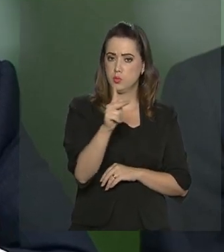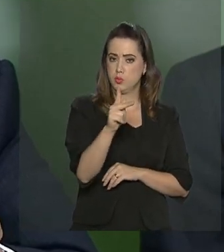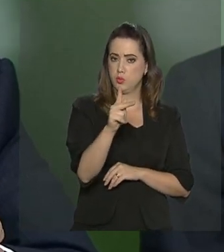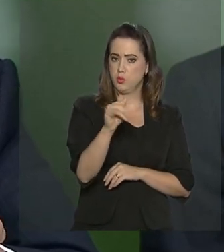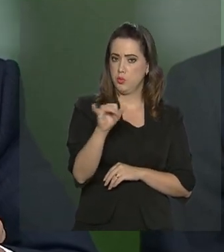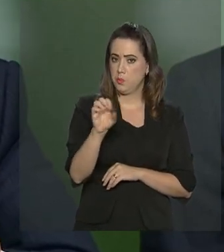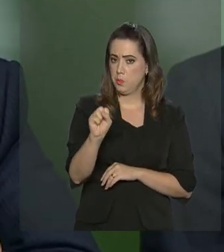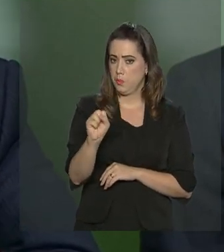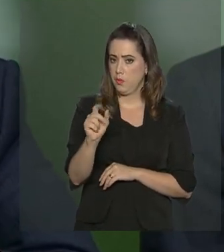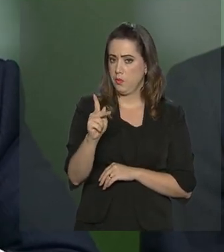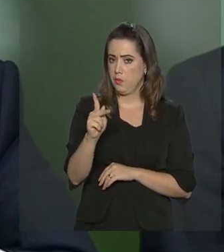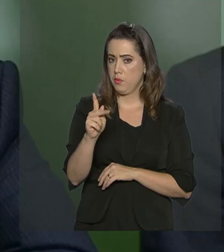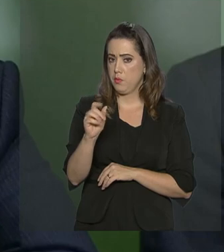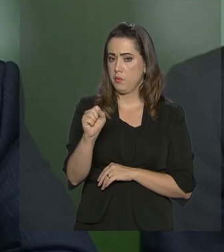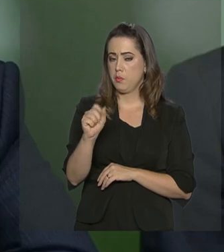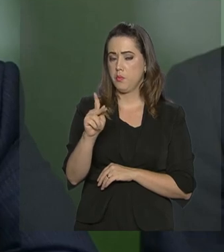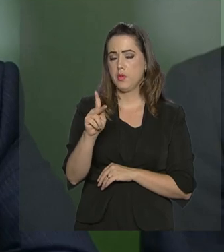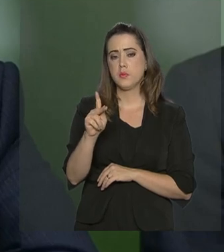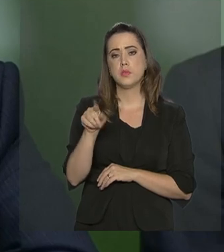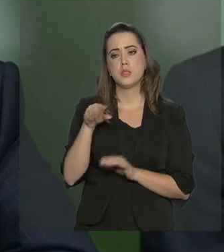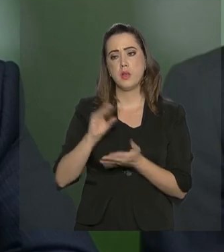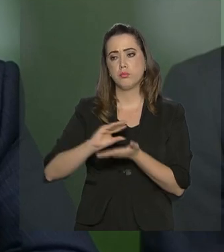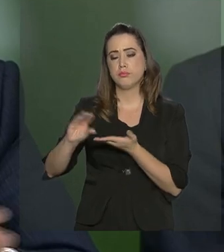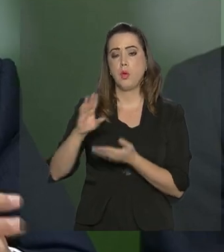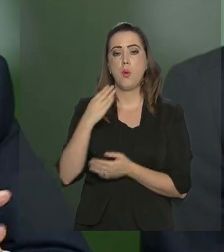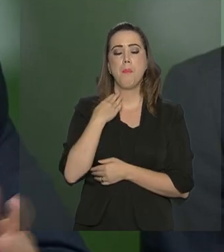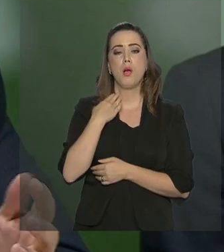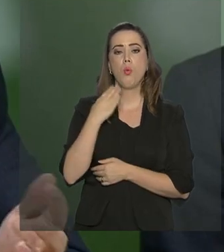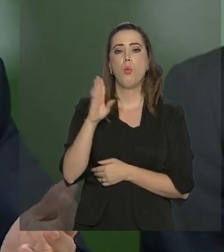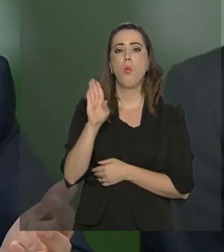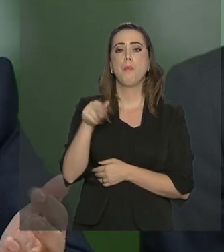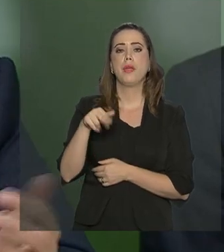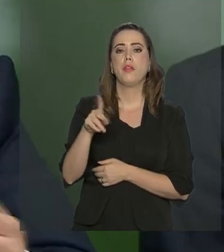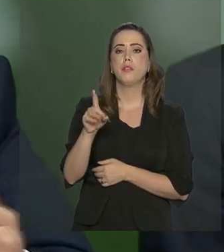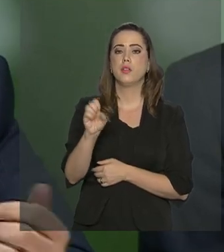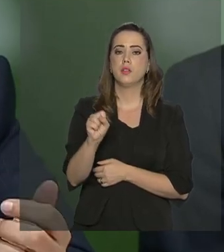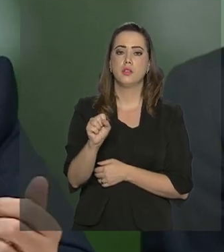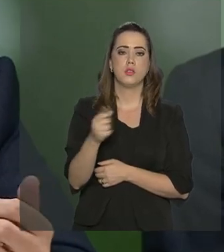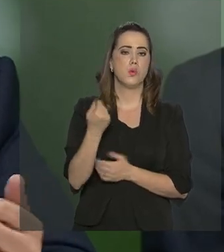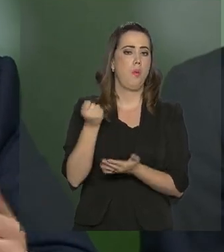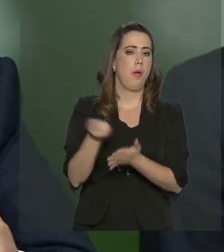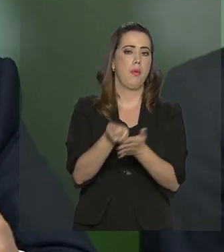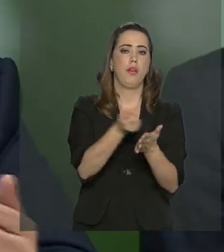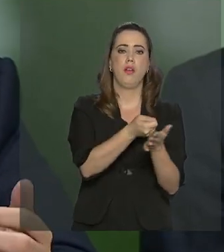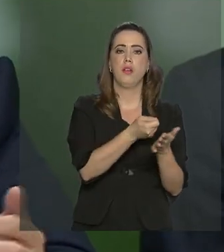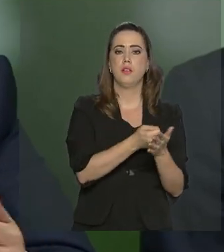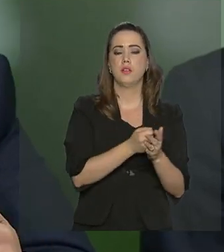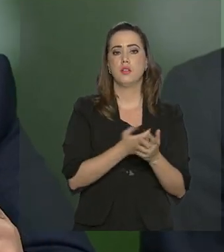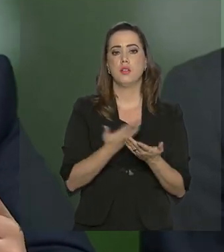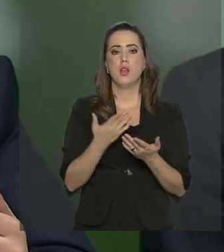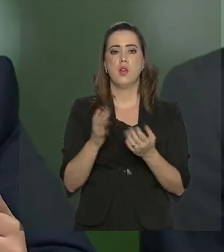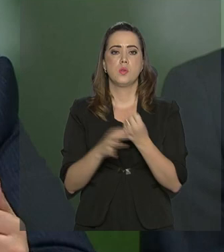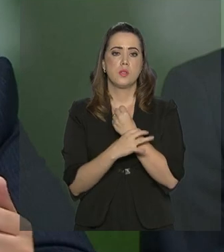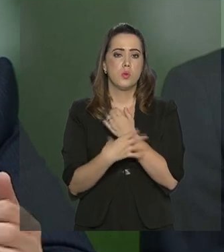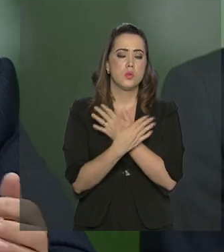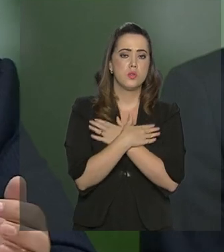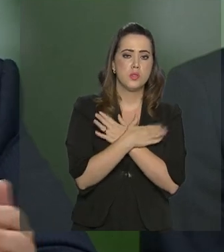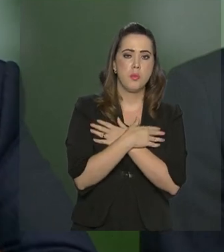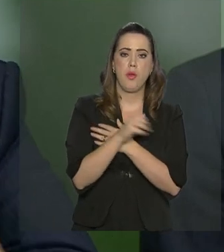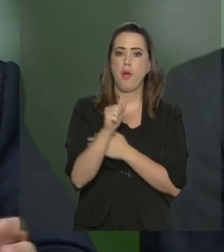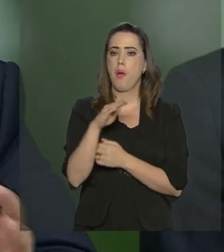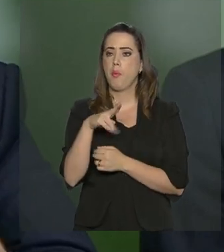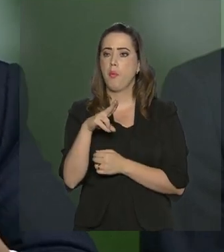-PASEP vão para o BNDES. Essa receita não vai para pagar o seguro-desemprego, o